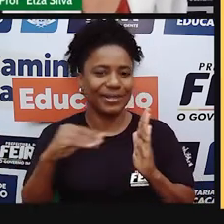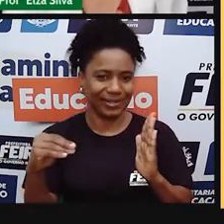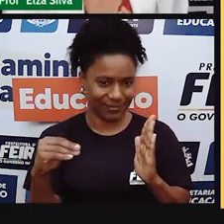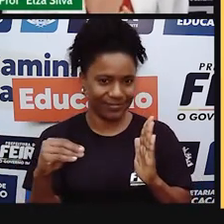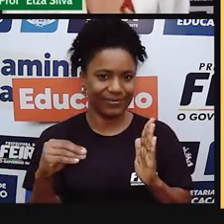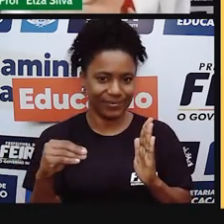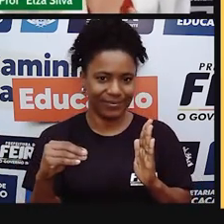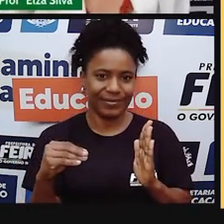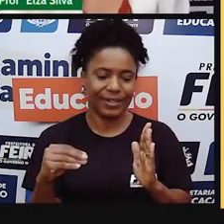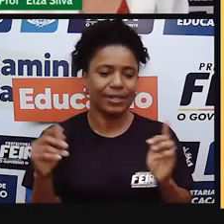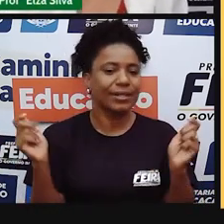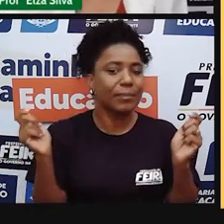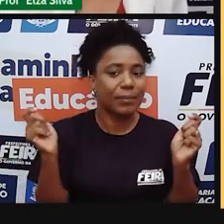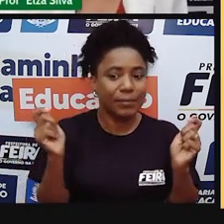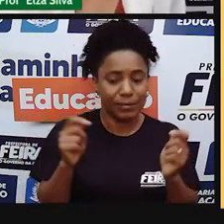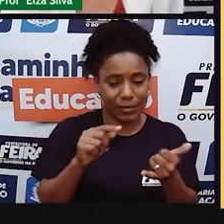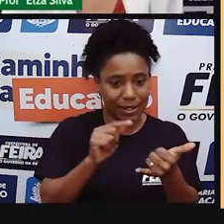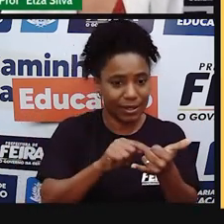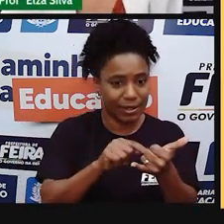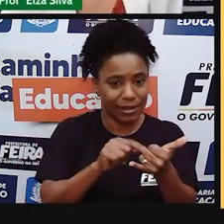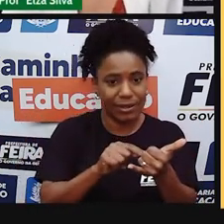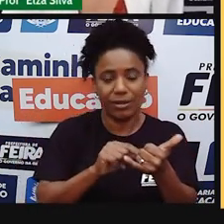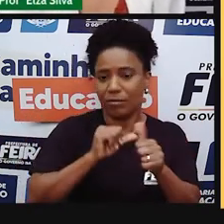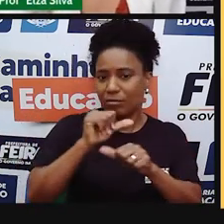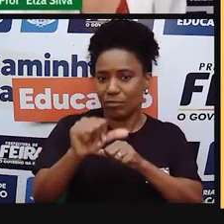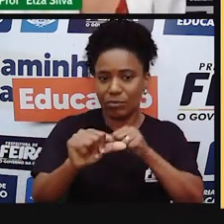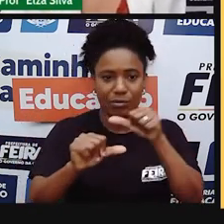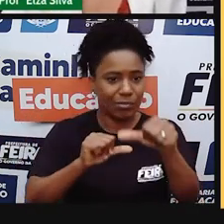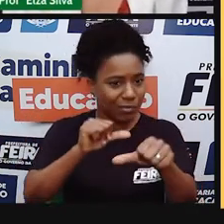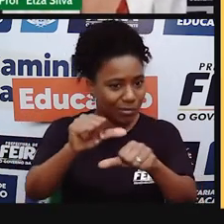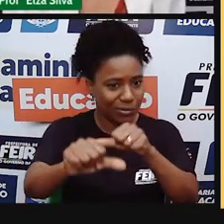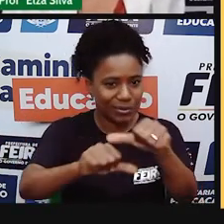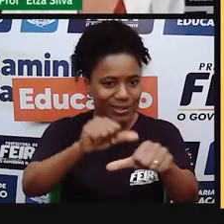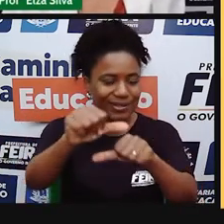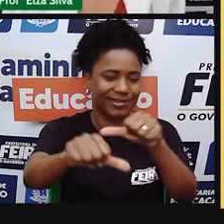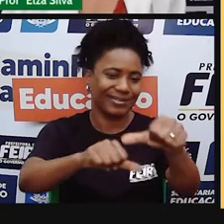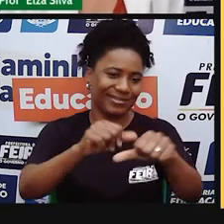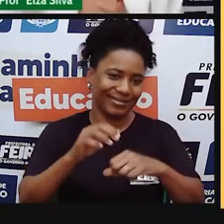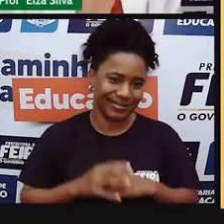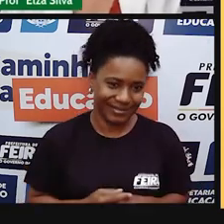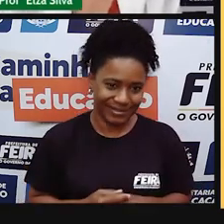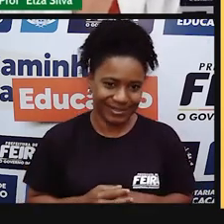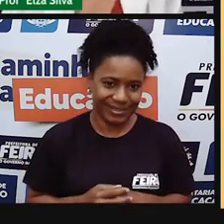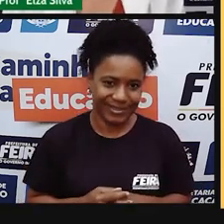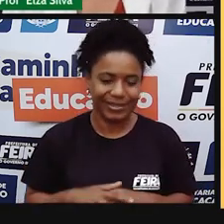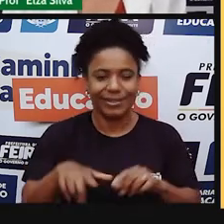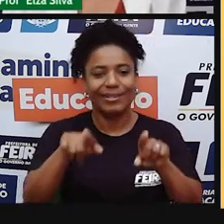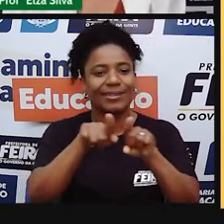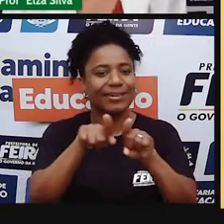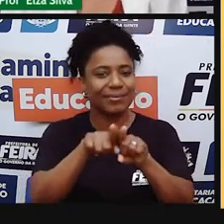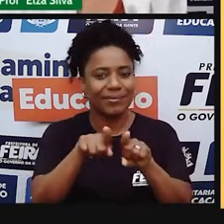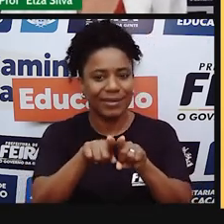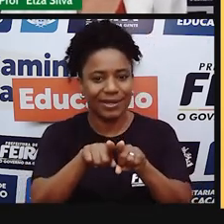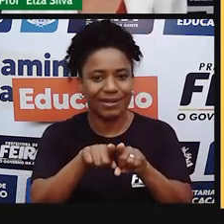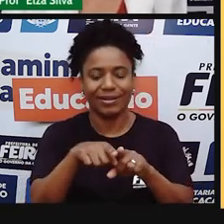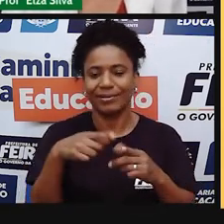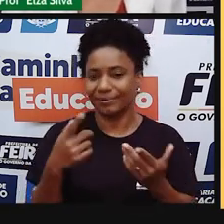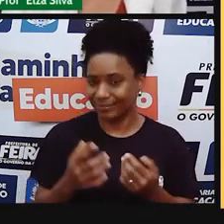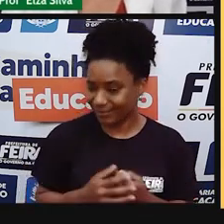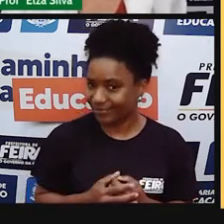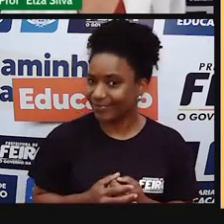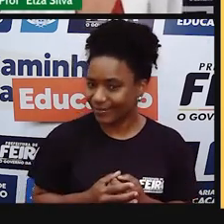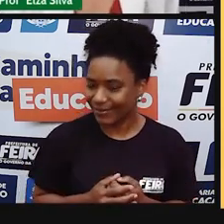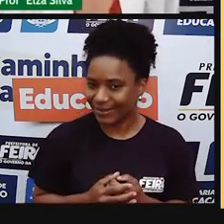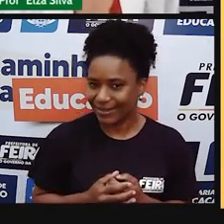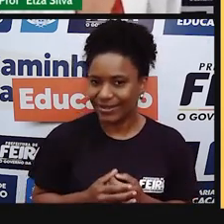e a capacidade foi também evoluindo ao longo do tempo. A mesma coisa aconteceu com o cell phone.